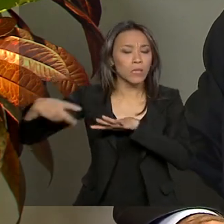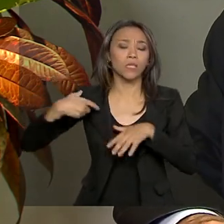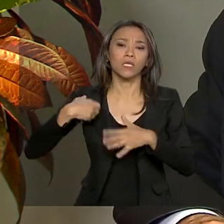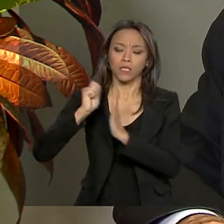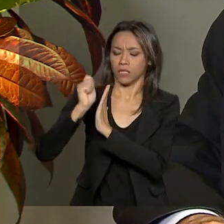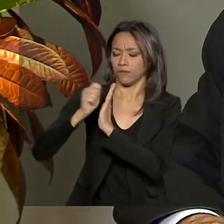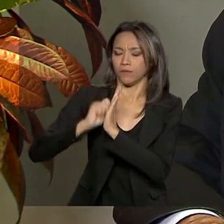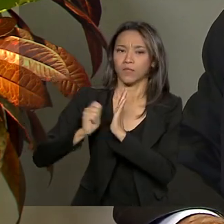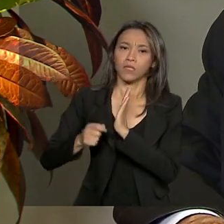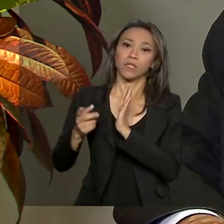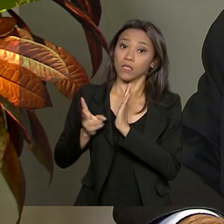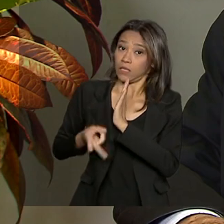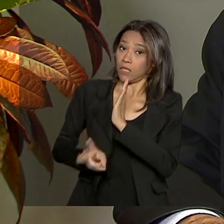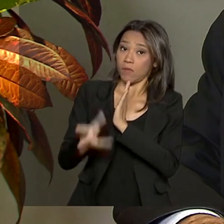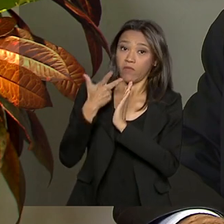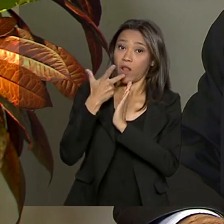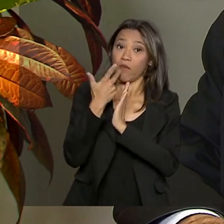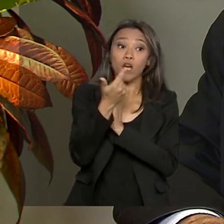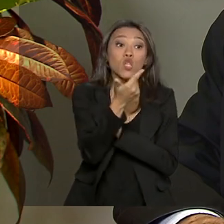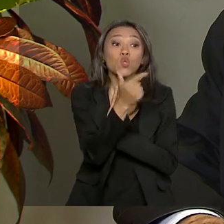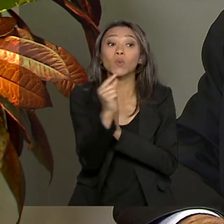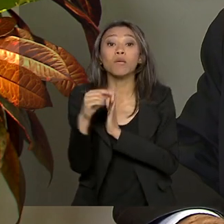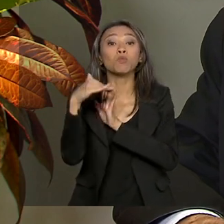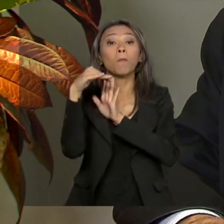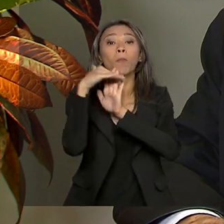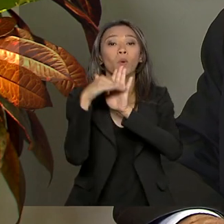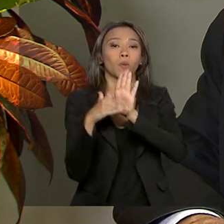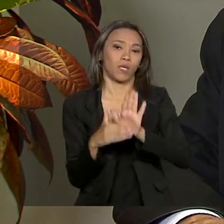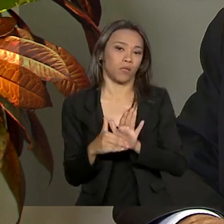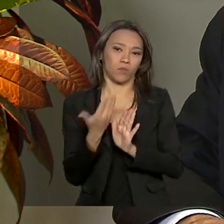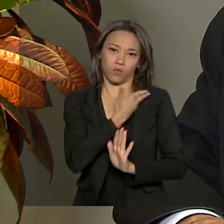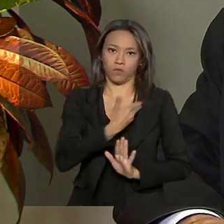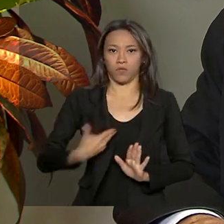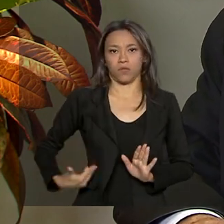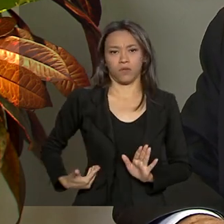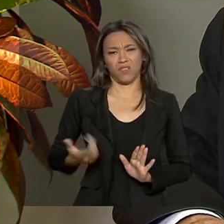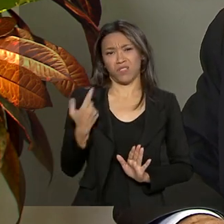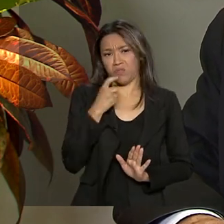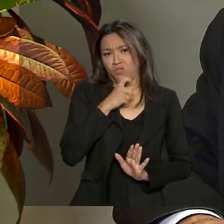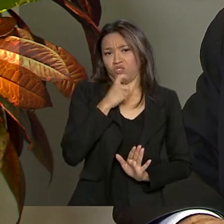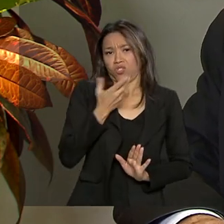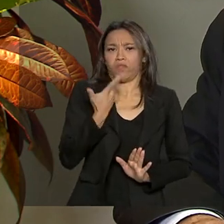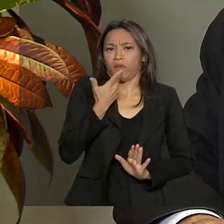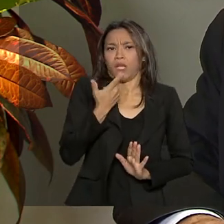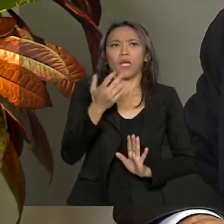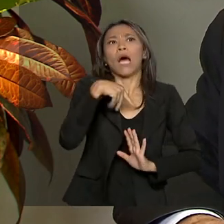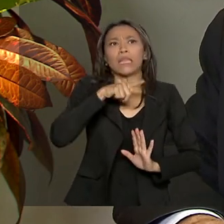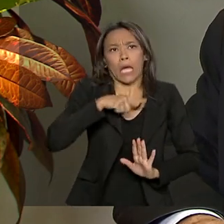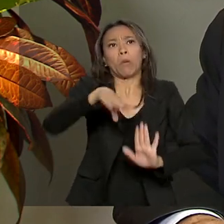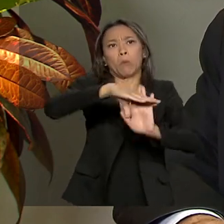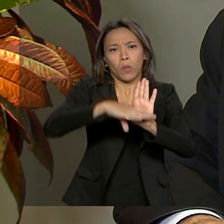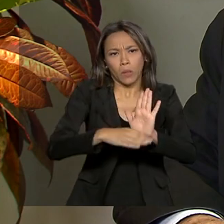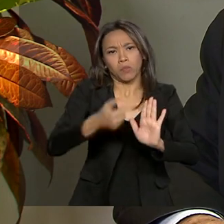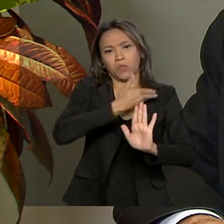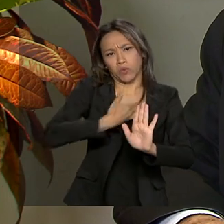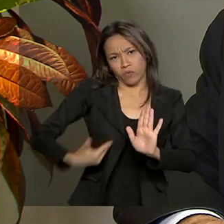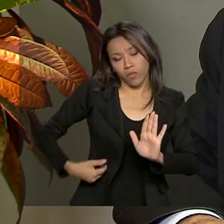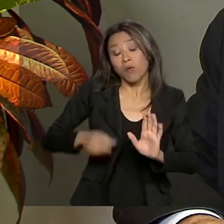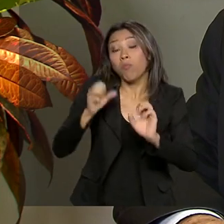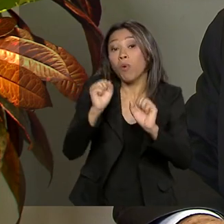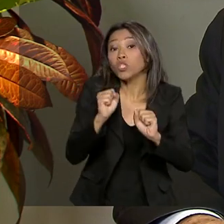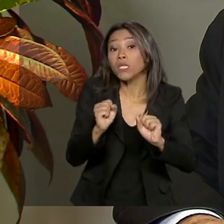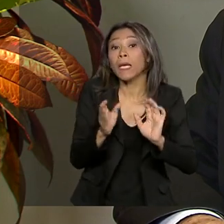nós sempre dissemos que nós não tínhamos programa de governo. Até porque é mentira dizer que tem um programa de governo. Você pode ter